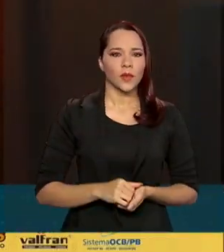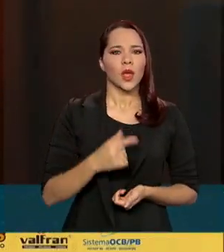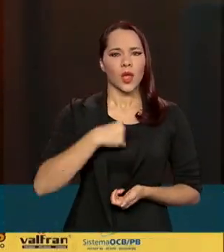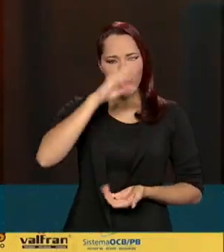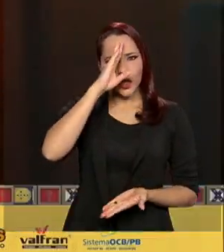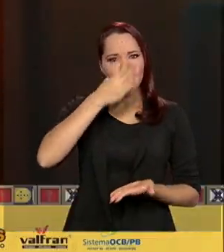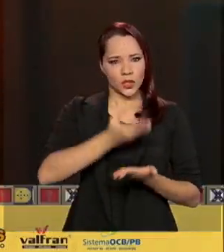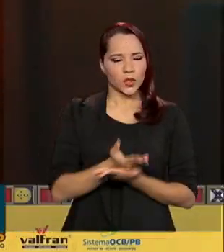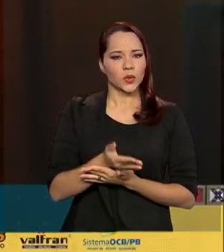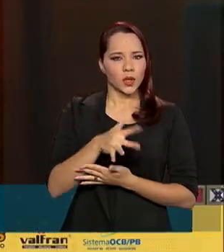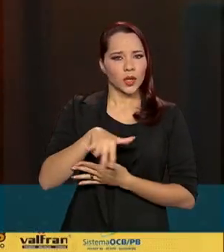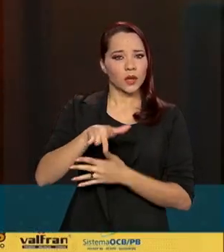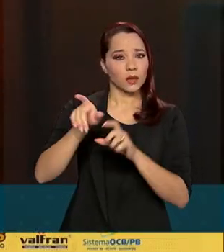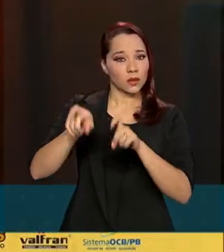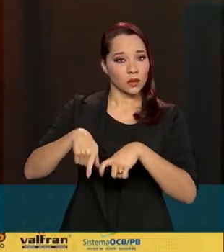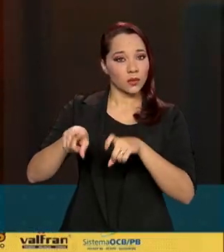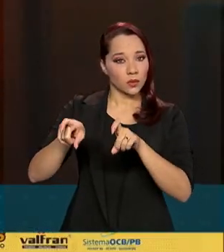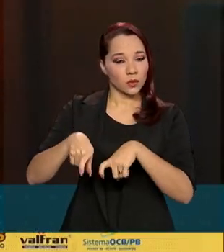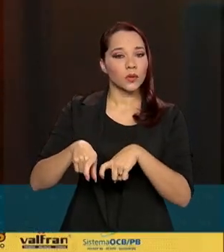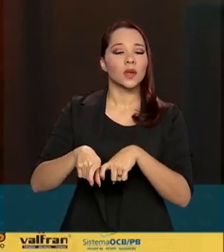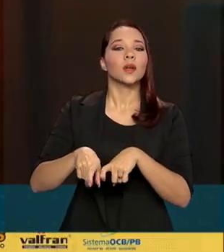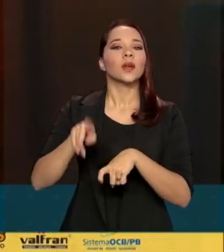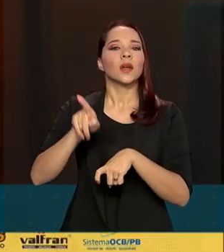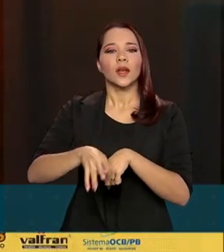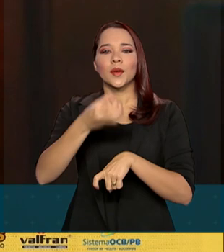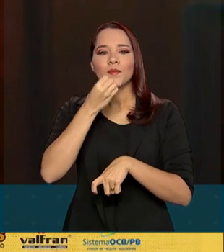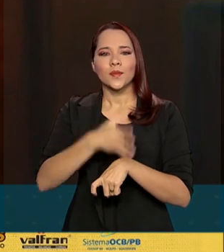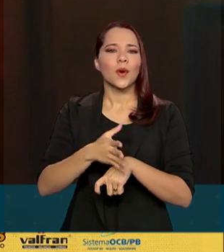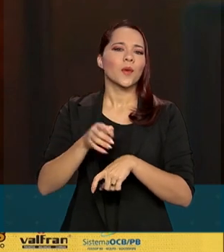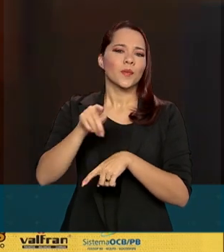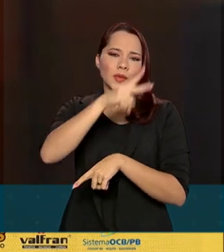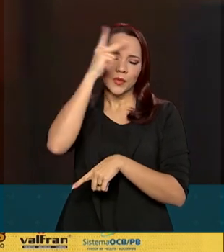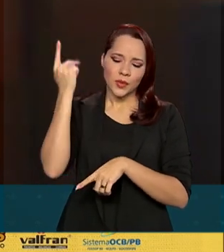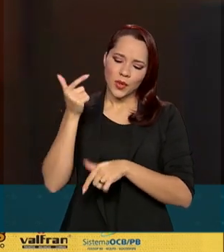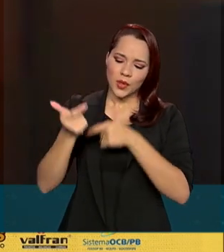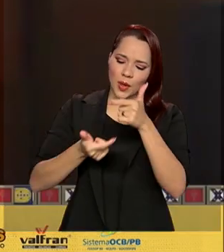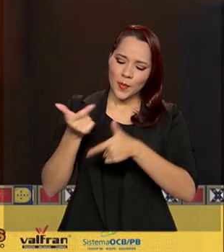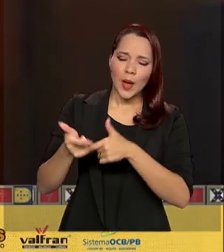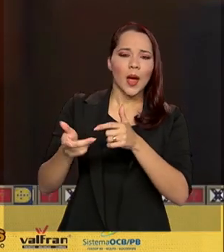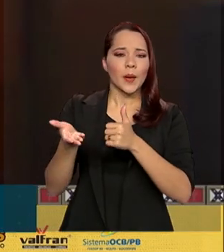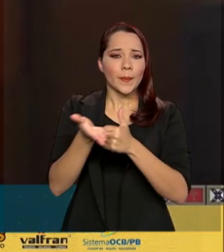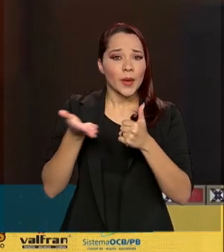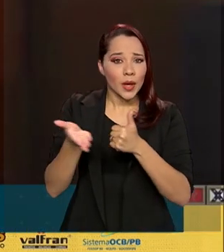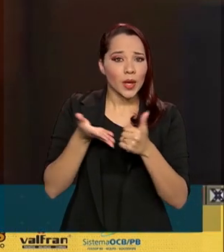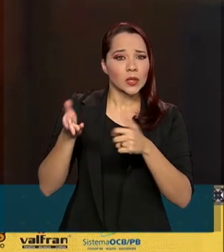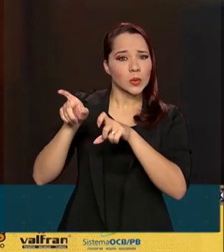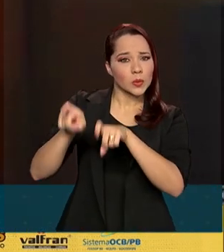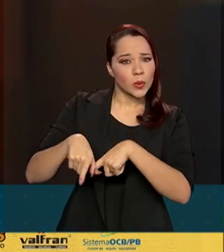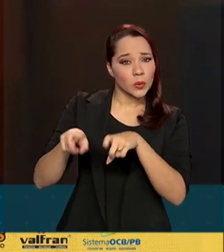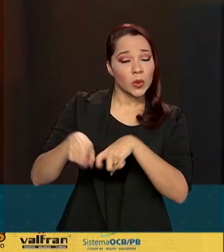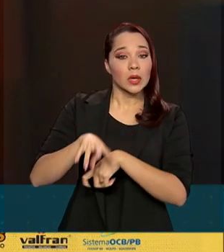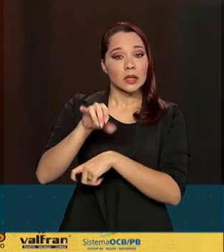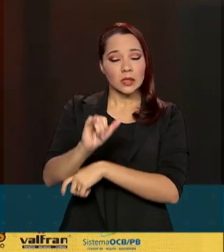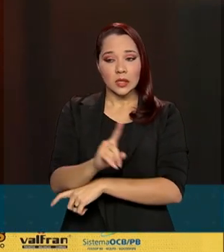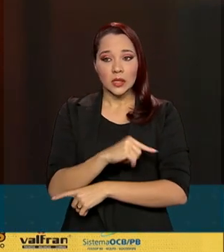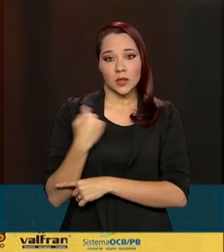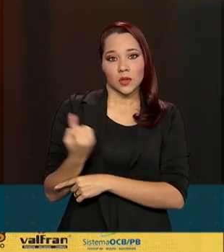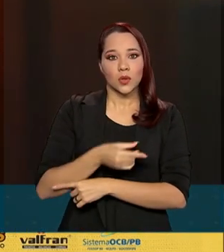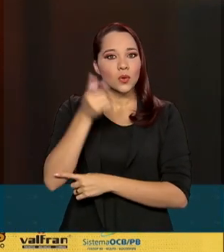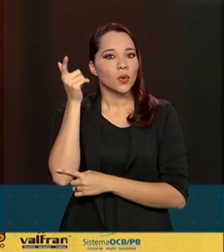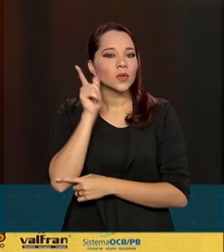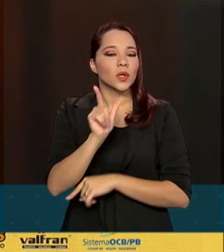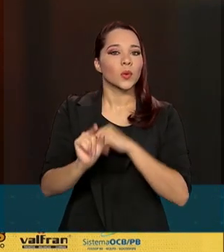agricultura viável para os pequenos produtores, para os médios produtores, se a gente conseguir